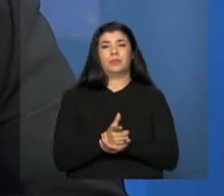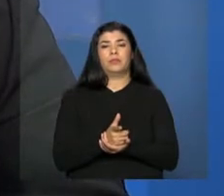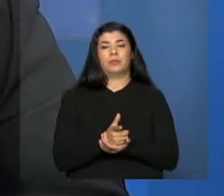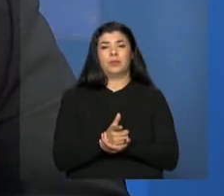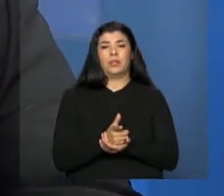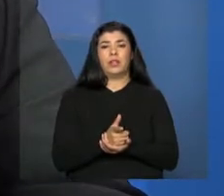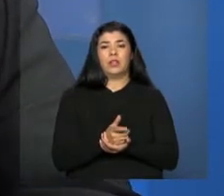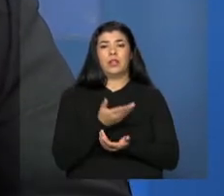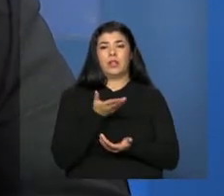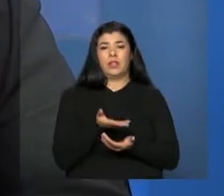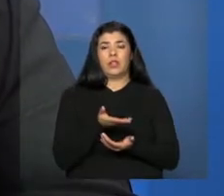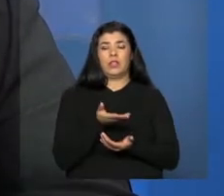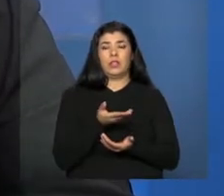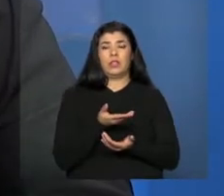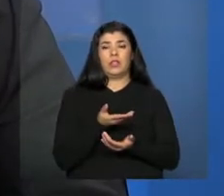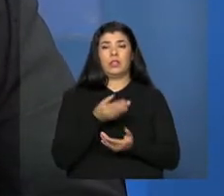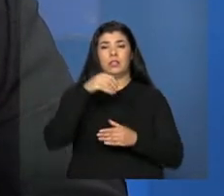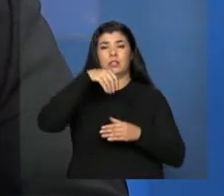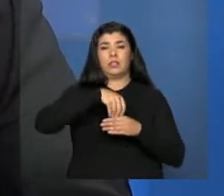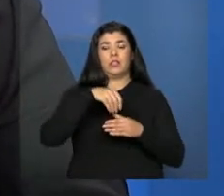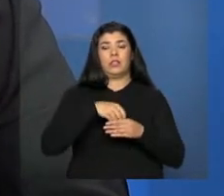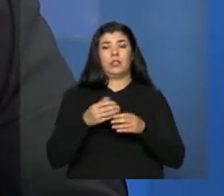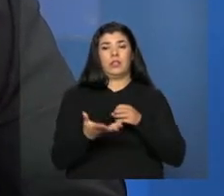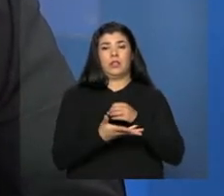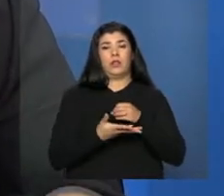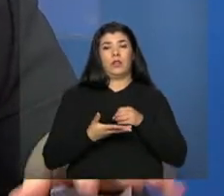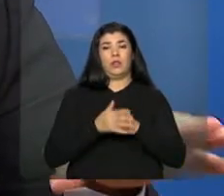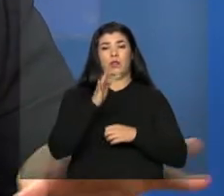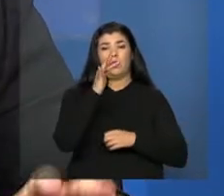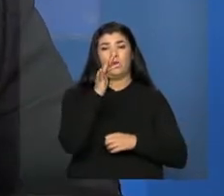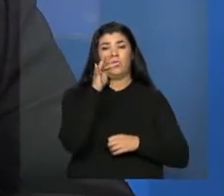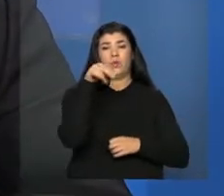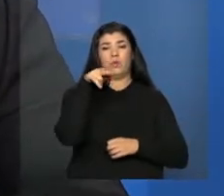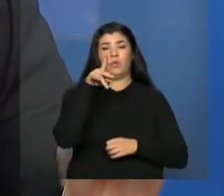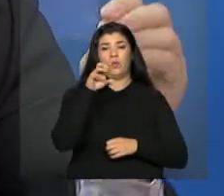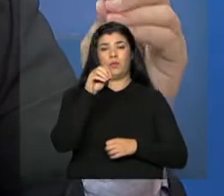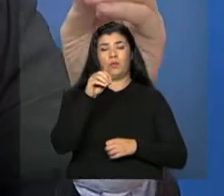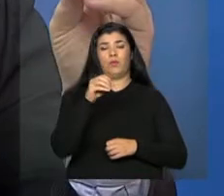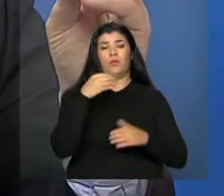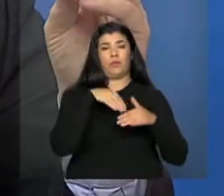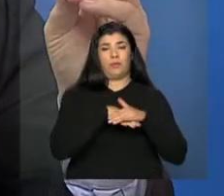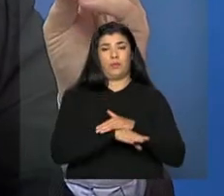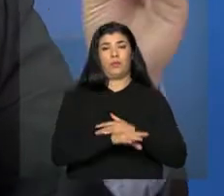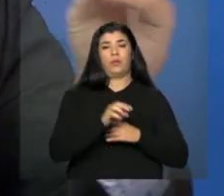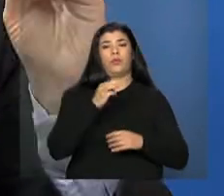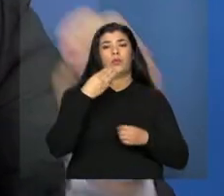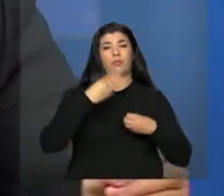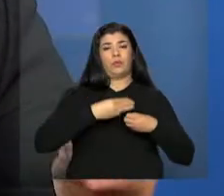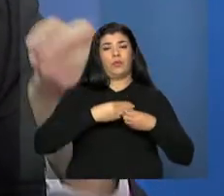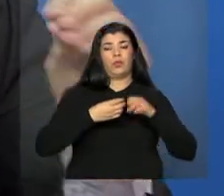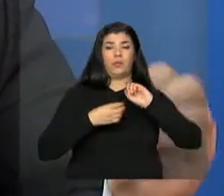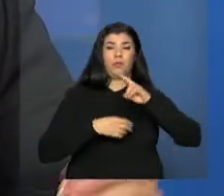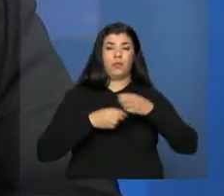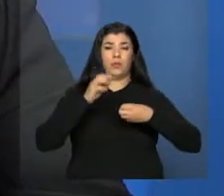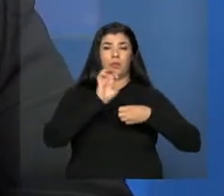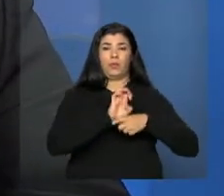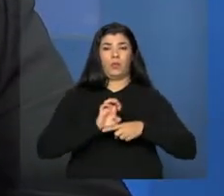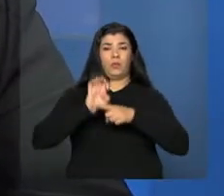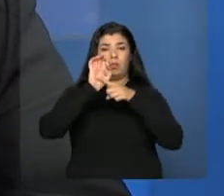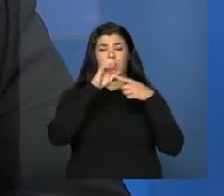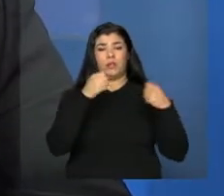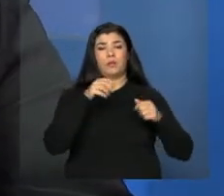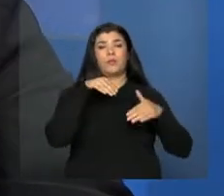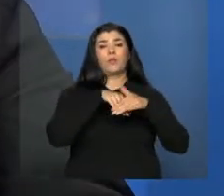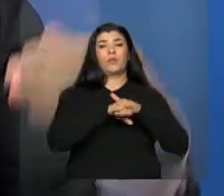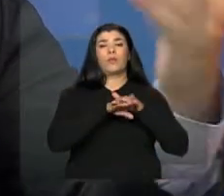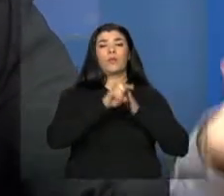o pagamento ocorra, por exemplo, dentro do fundo municipal, do fundo estadual, o gestor tem que se preocupar em guardar alguns documentos,